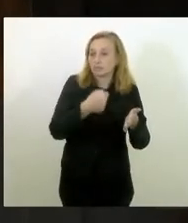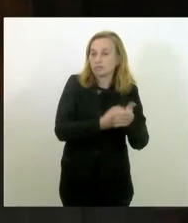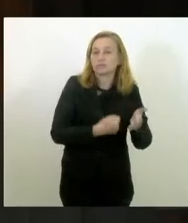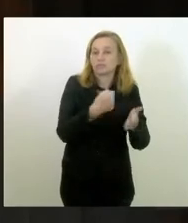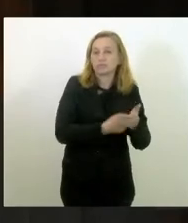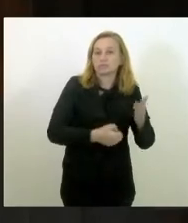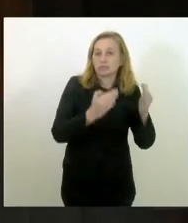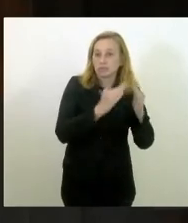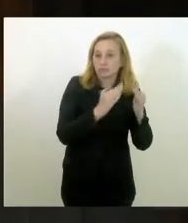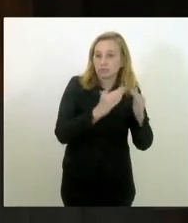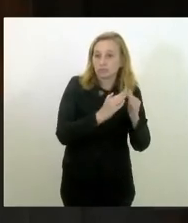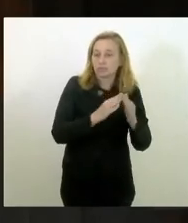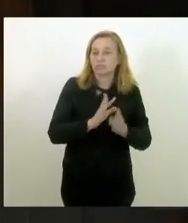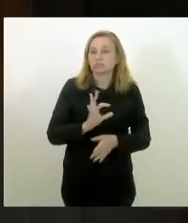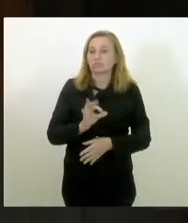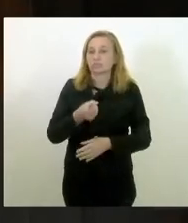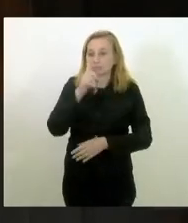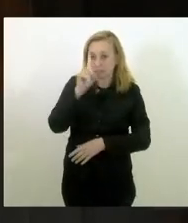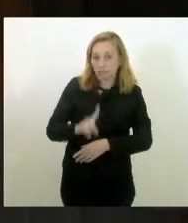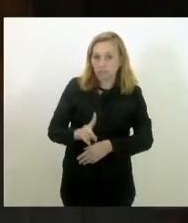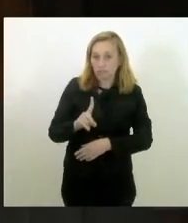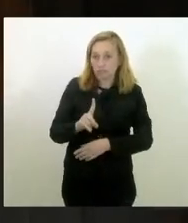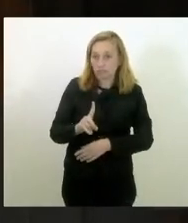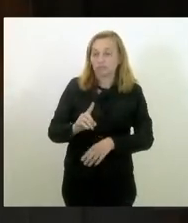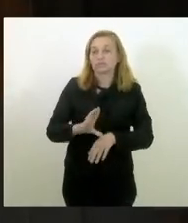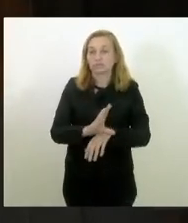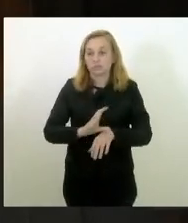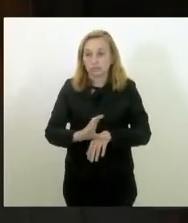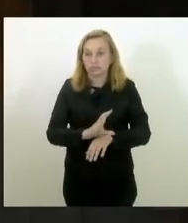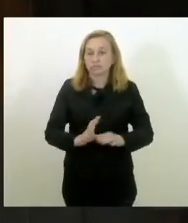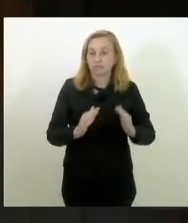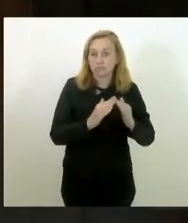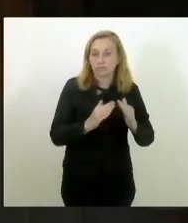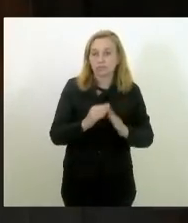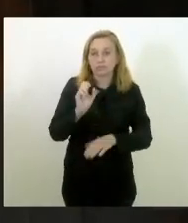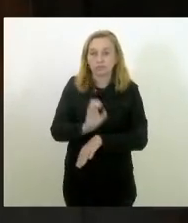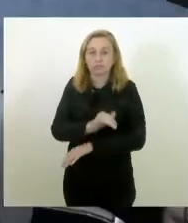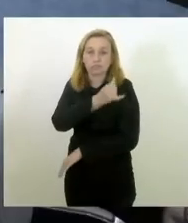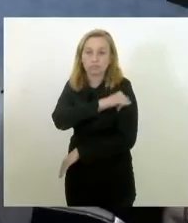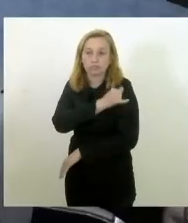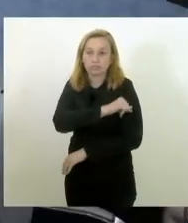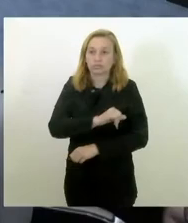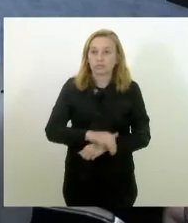luta pela confirmação do direito constitucional à habitação no Estado do Rio de Janeiro.